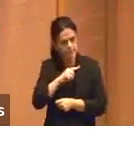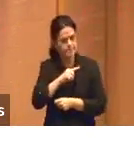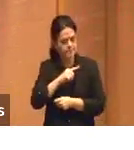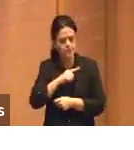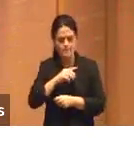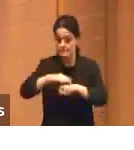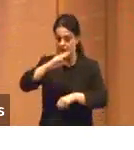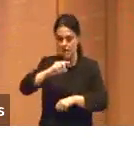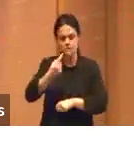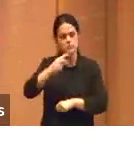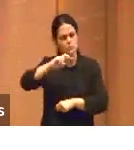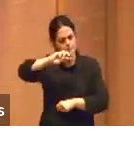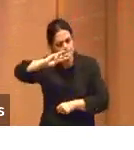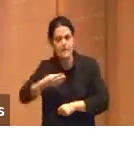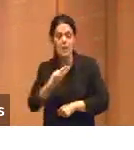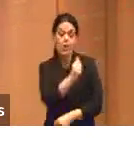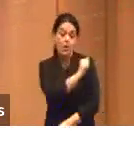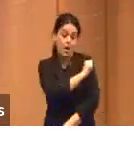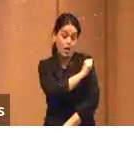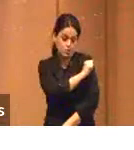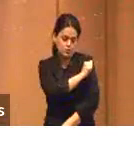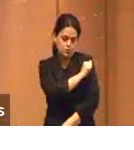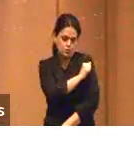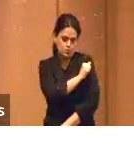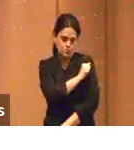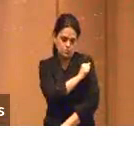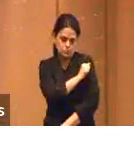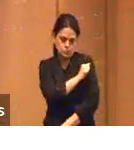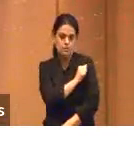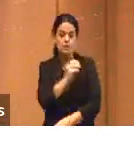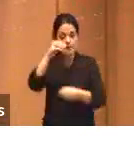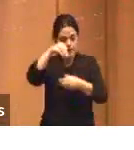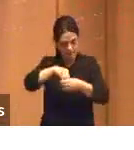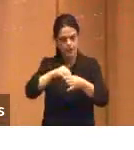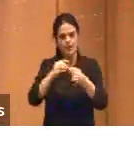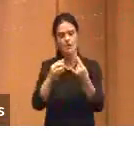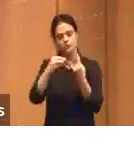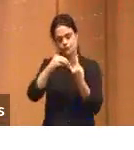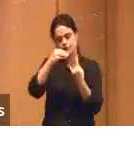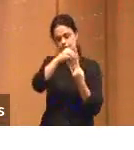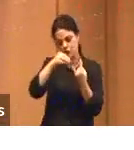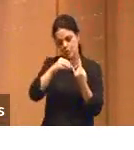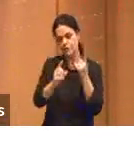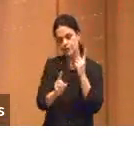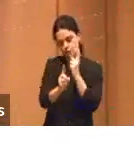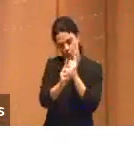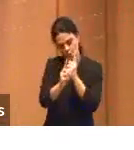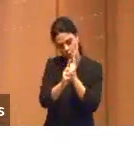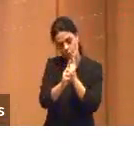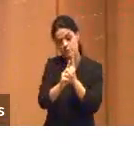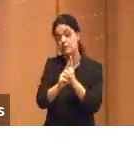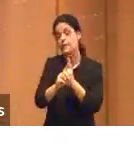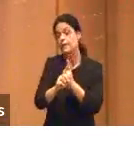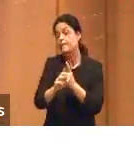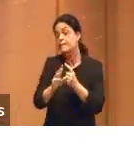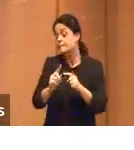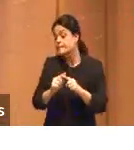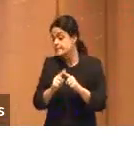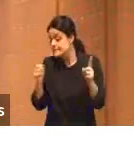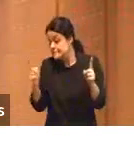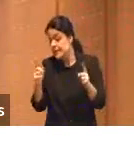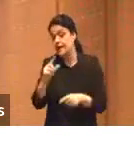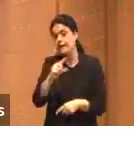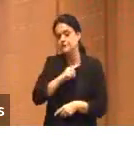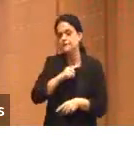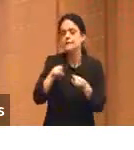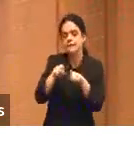mais de um milhão é o número de alunos hoje dentro da Fiocruz, que a gente encontra por dentro dessa ferramenta. Mas aí a gente tem